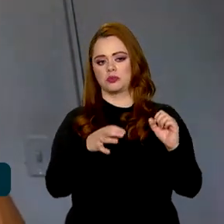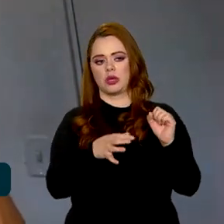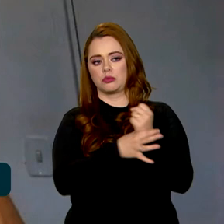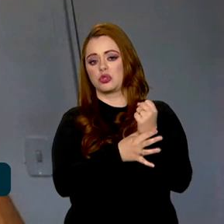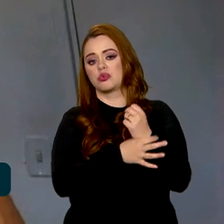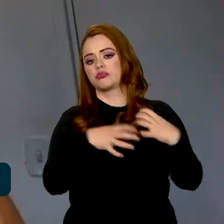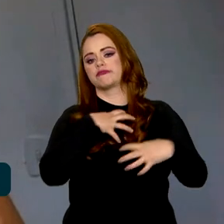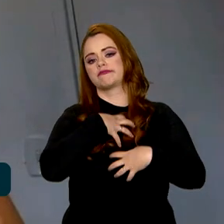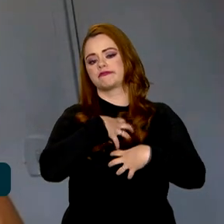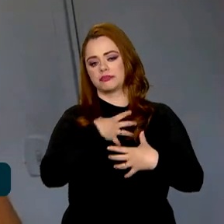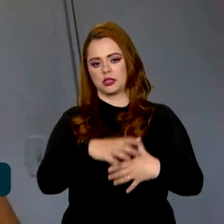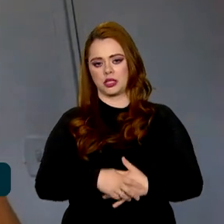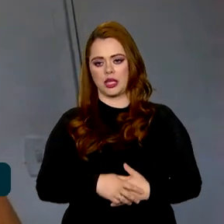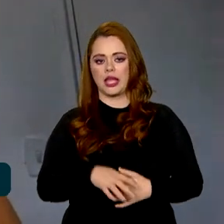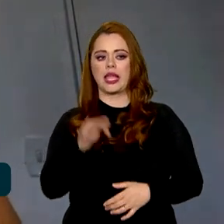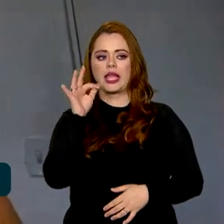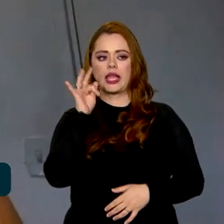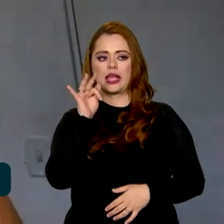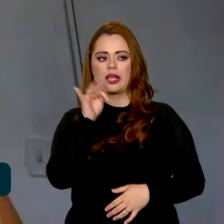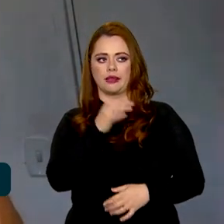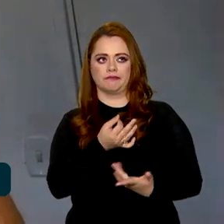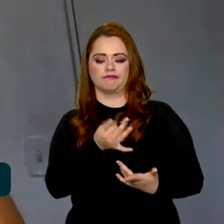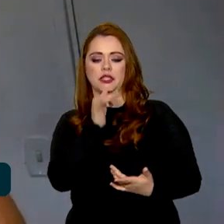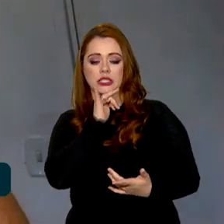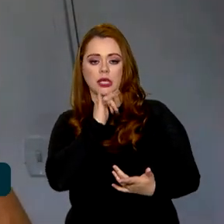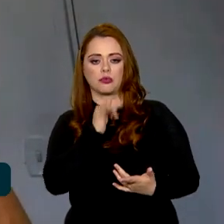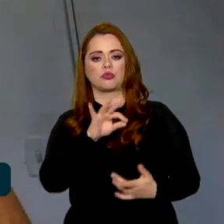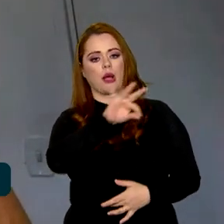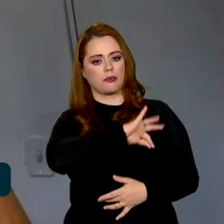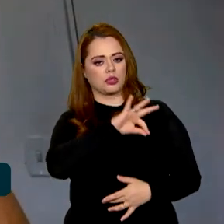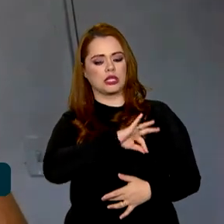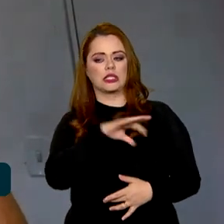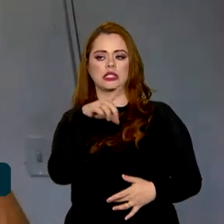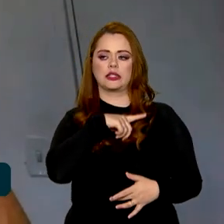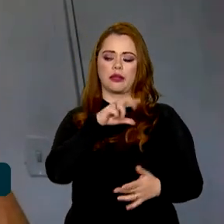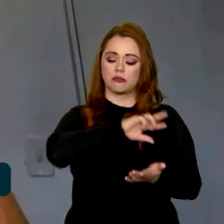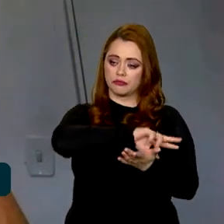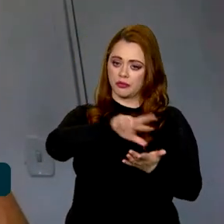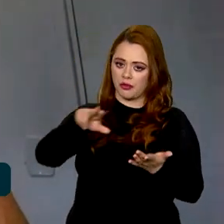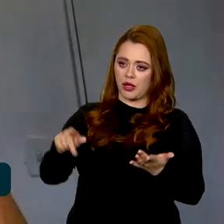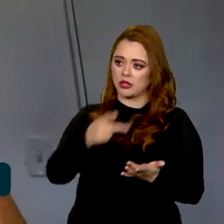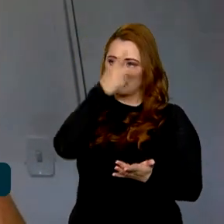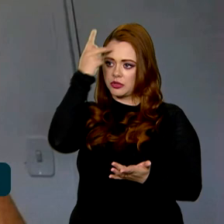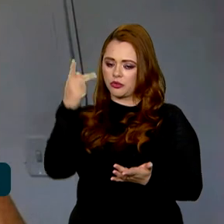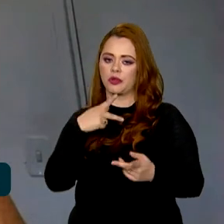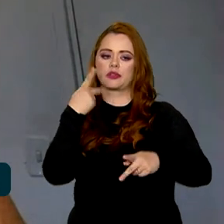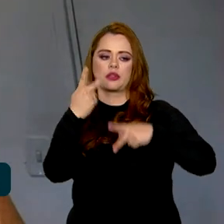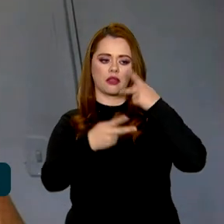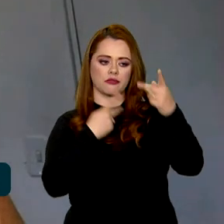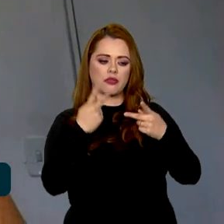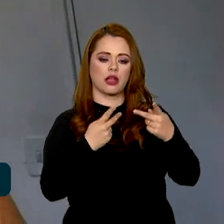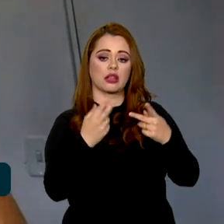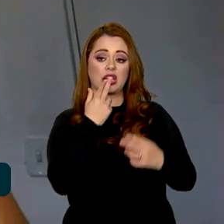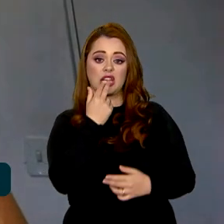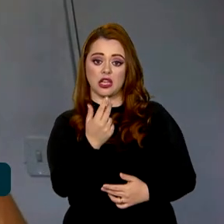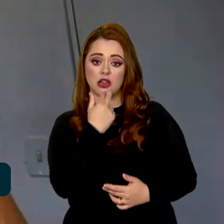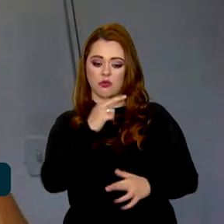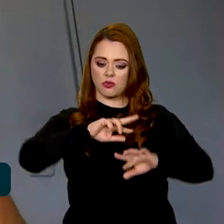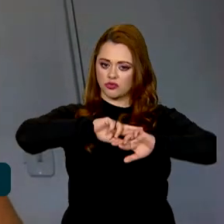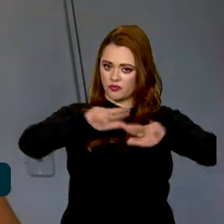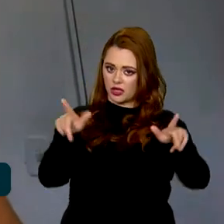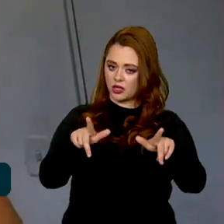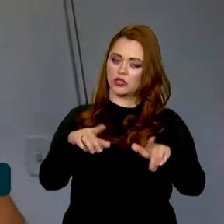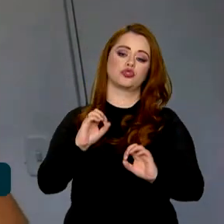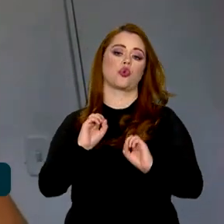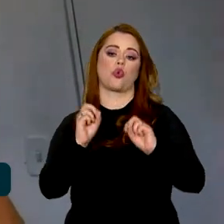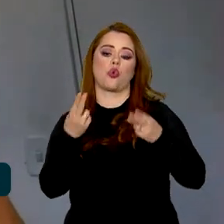efetivo policial, por exemplo, que tenha alguns membros que falem um outro idioma, ou que tenha um